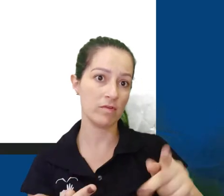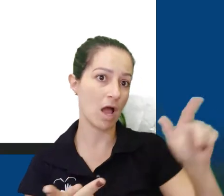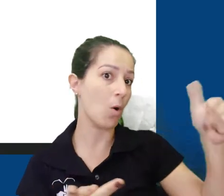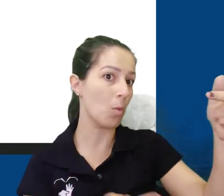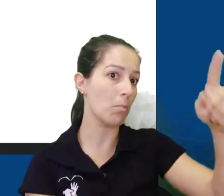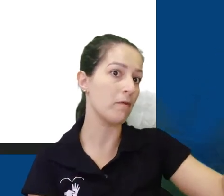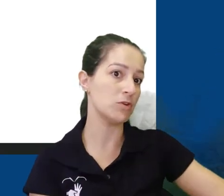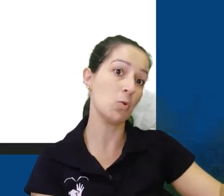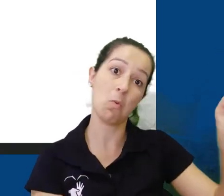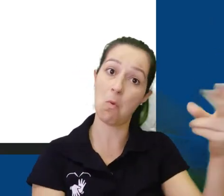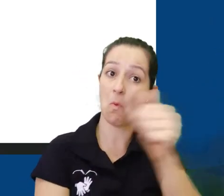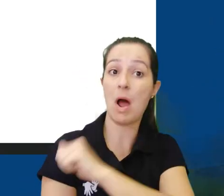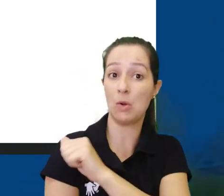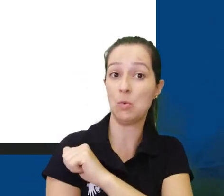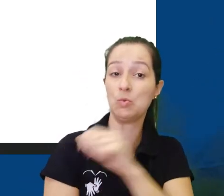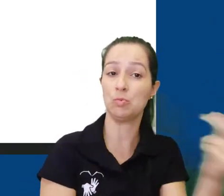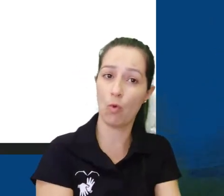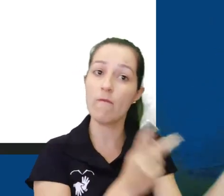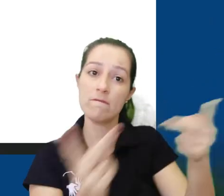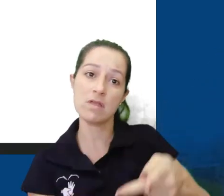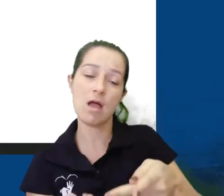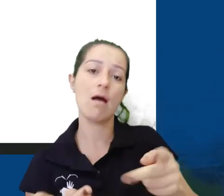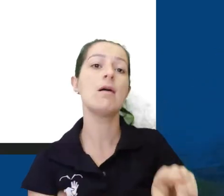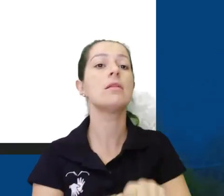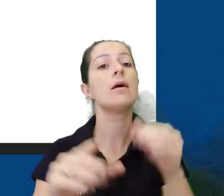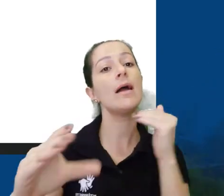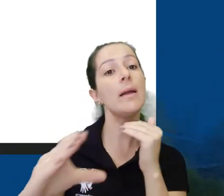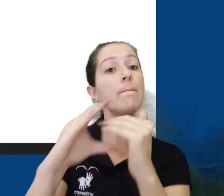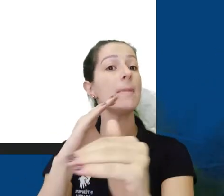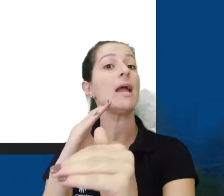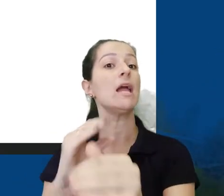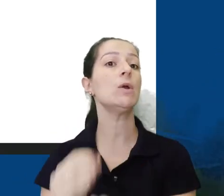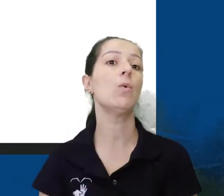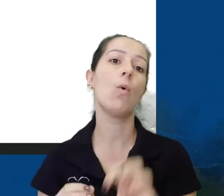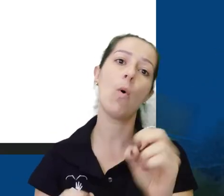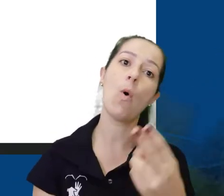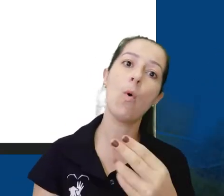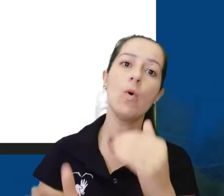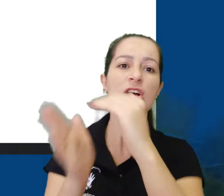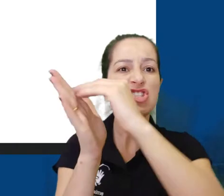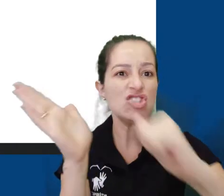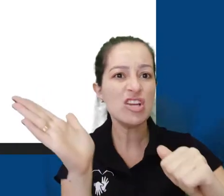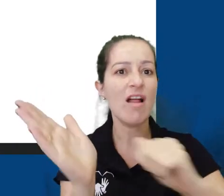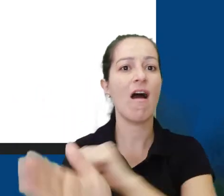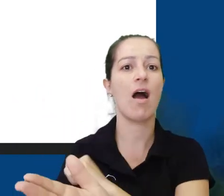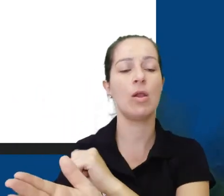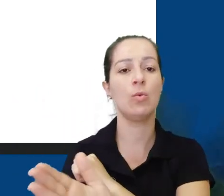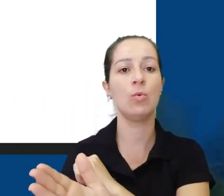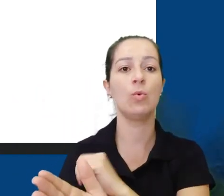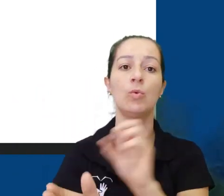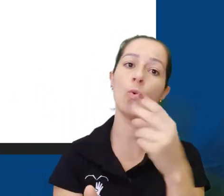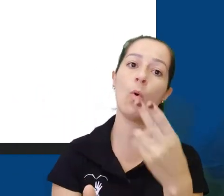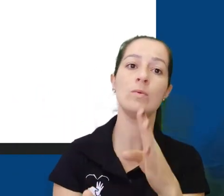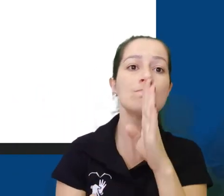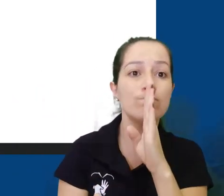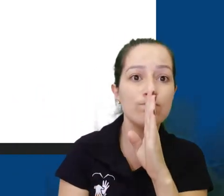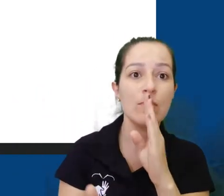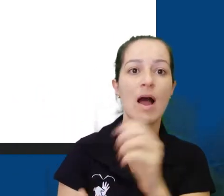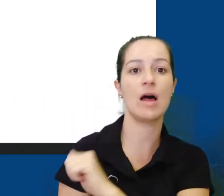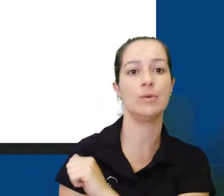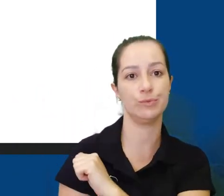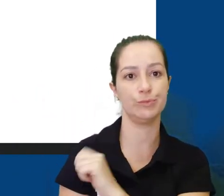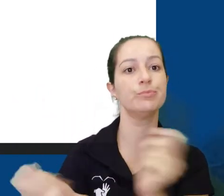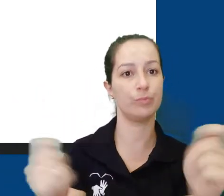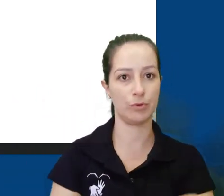outros professores e outros alunos, enviar e-mail e também remover e silenciar alunos se for necessário. No lado